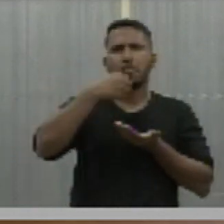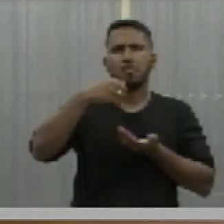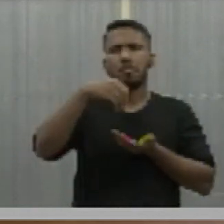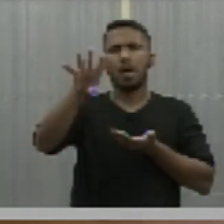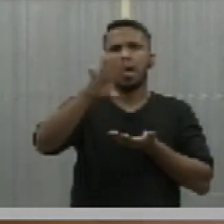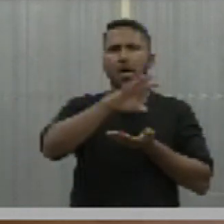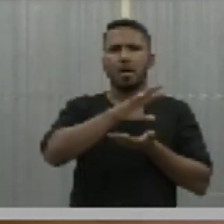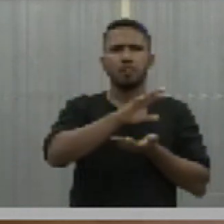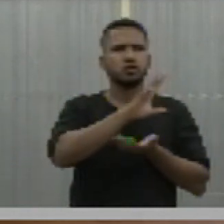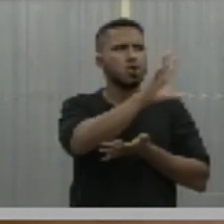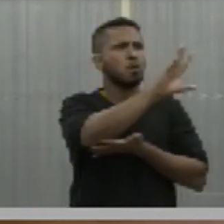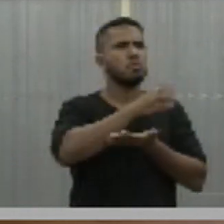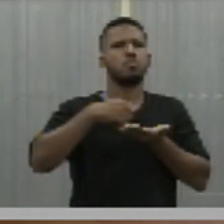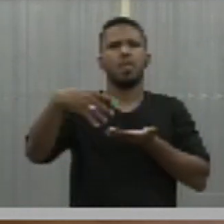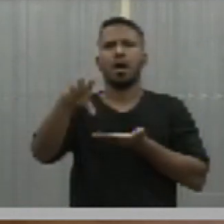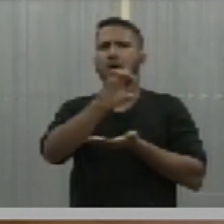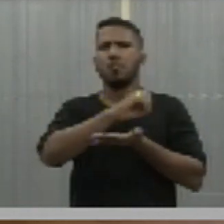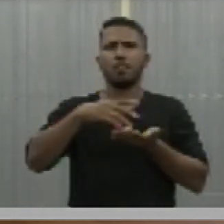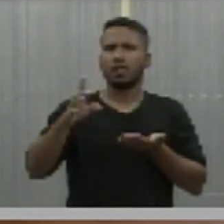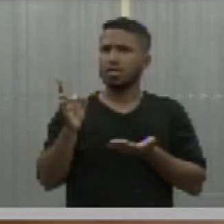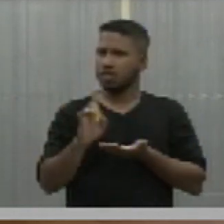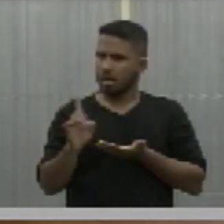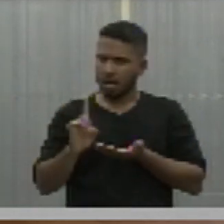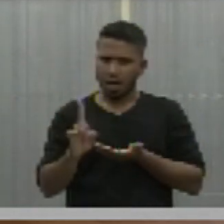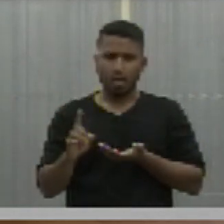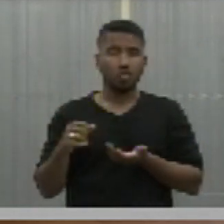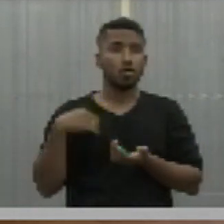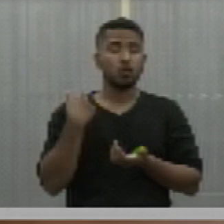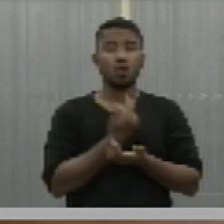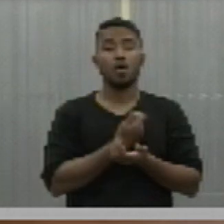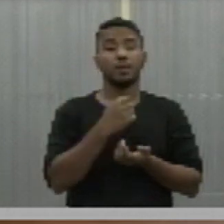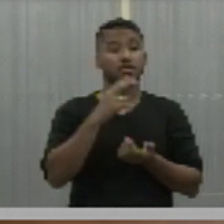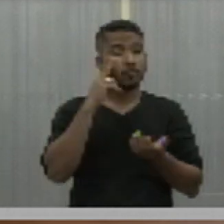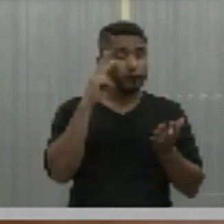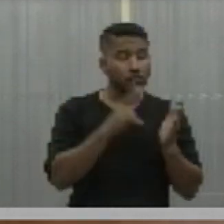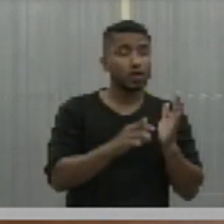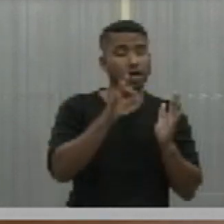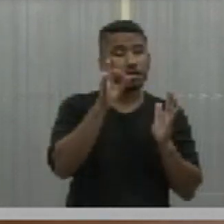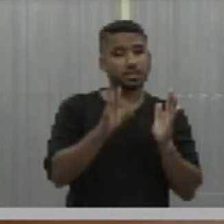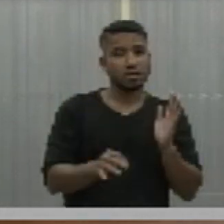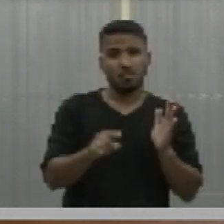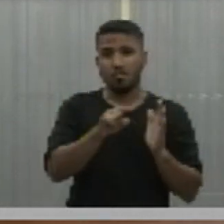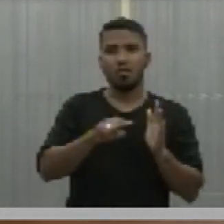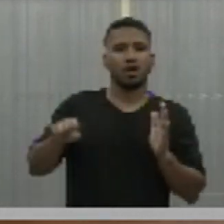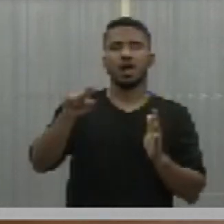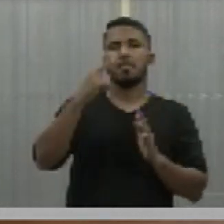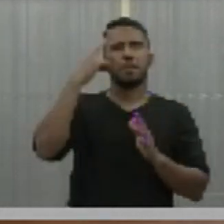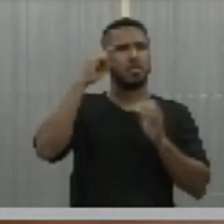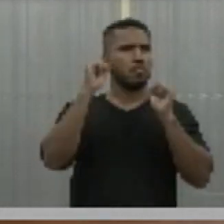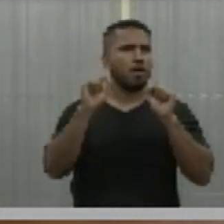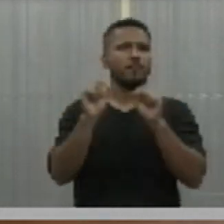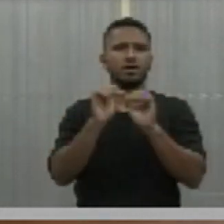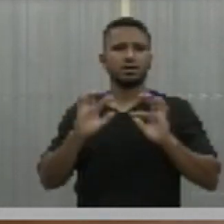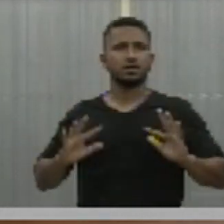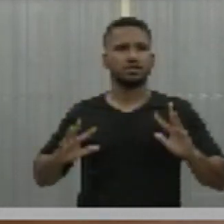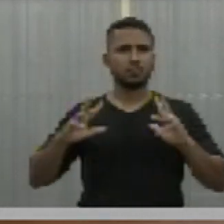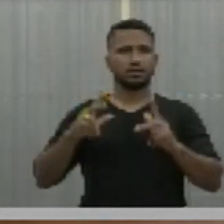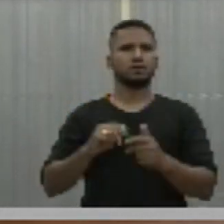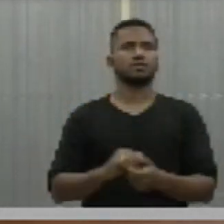não quer ou aqueles que não querem limitação acham que podem tudo, mas querem, inclusive, acabar com isso.